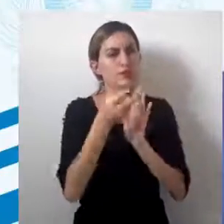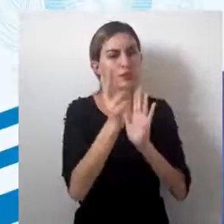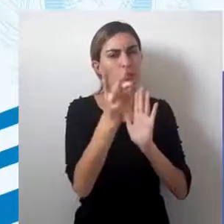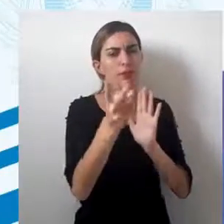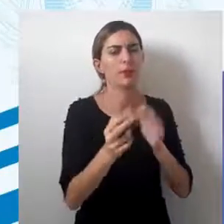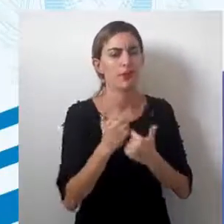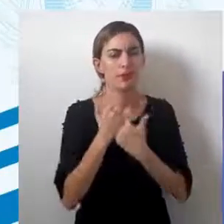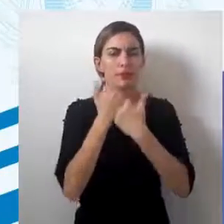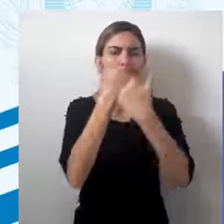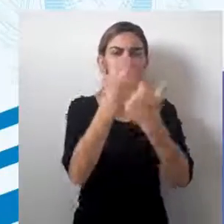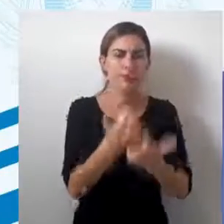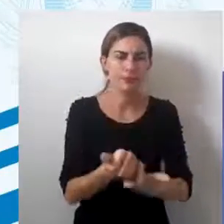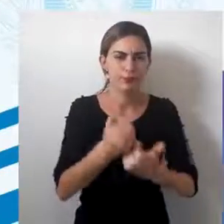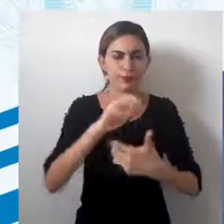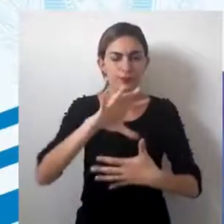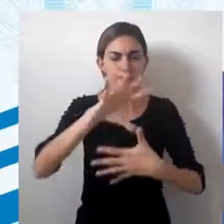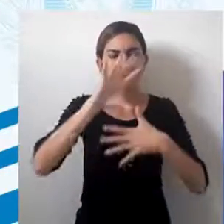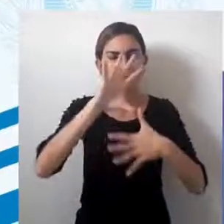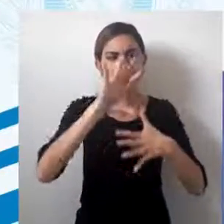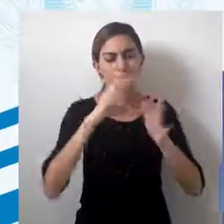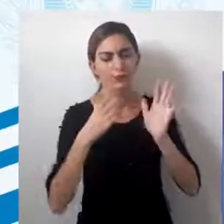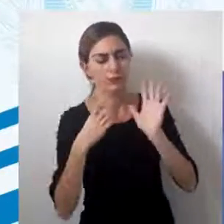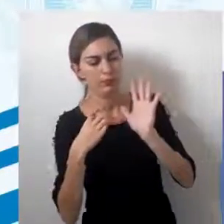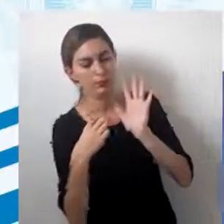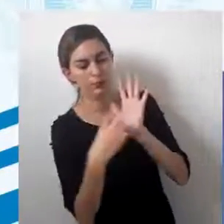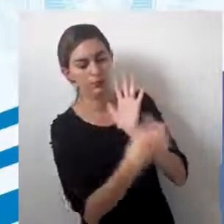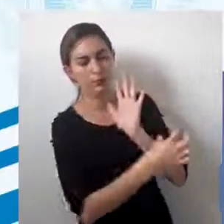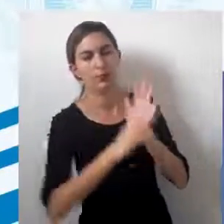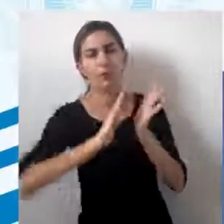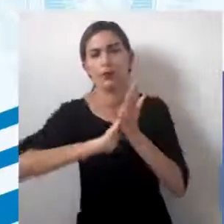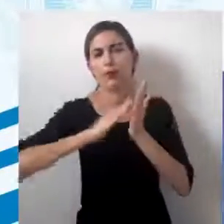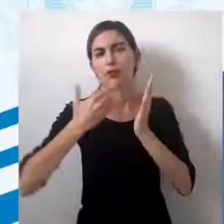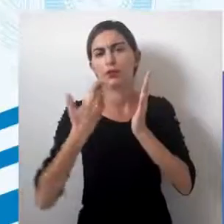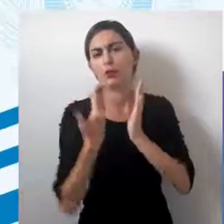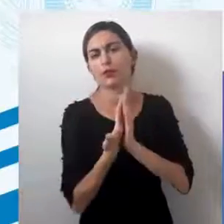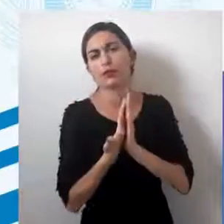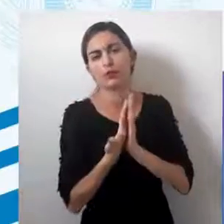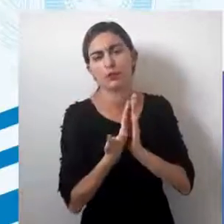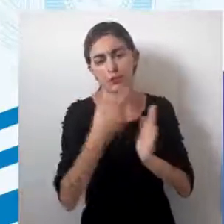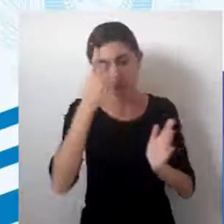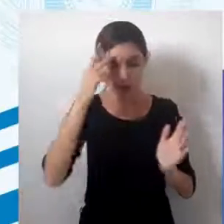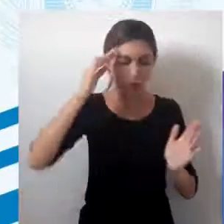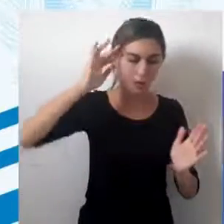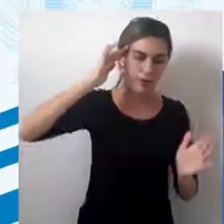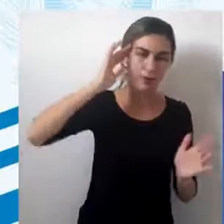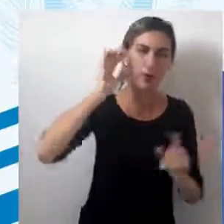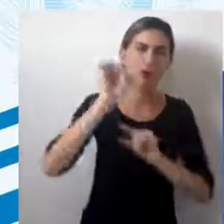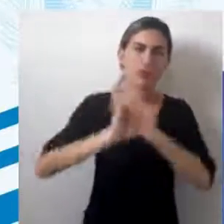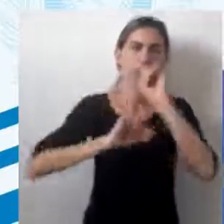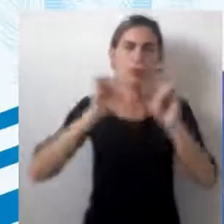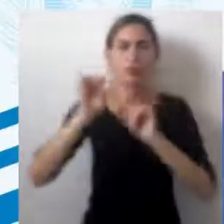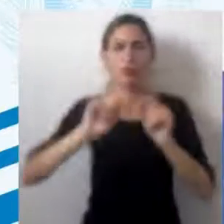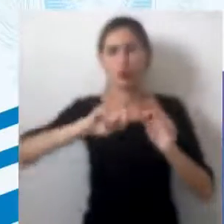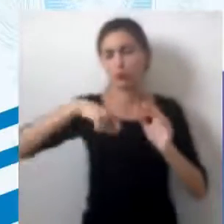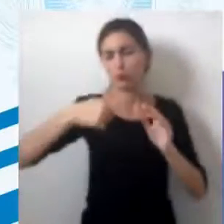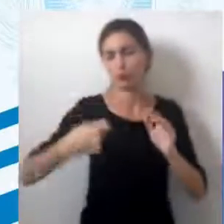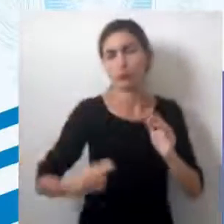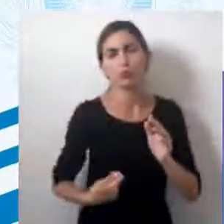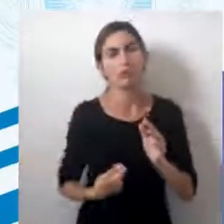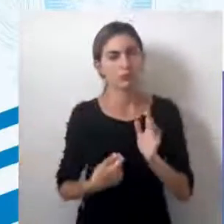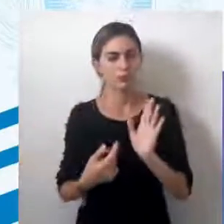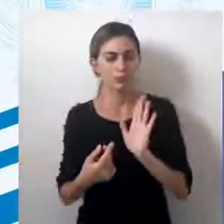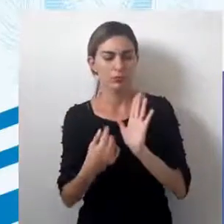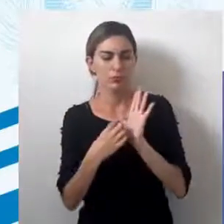presentes na representação cartográfica, de forma a traduzir aquela realidade, eles são signos,